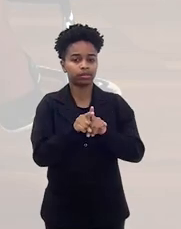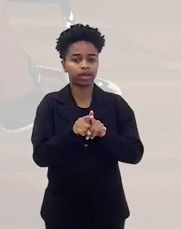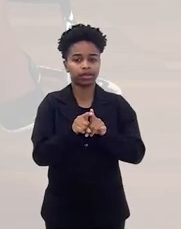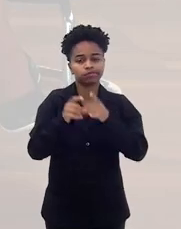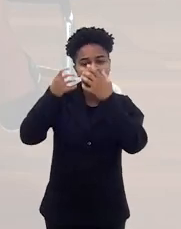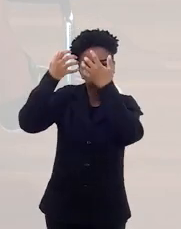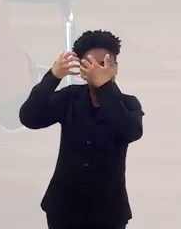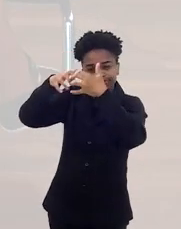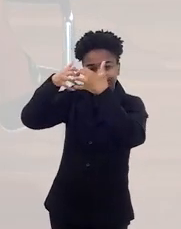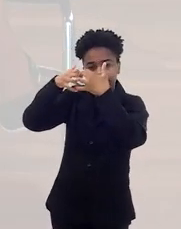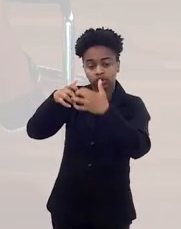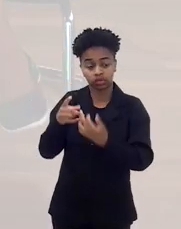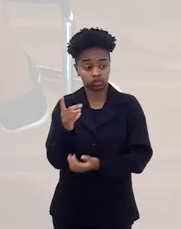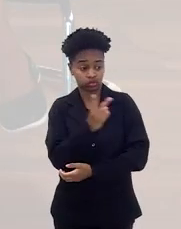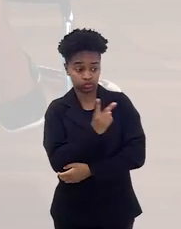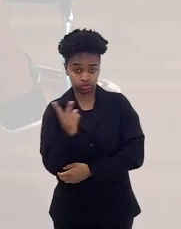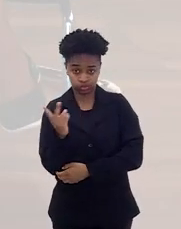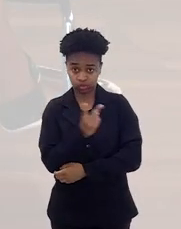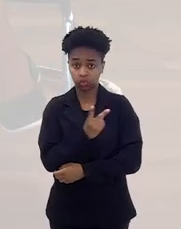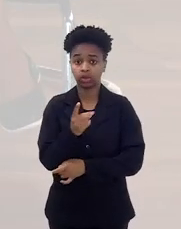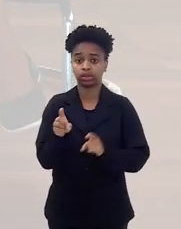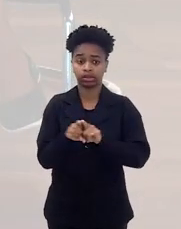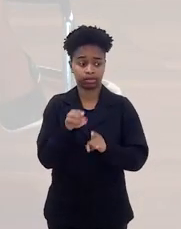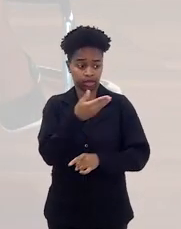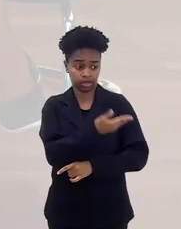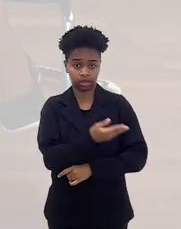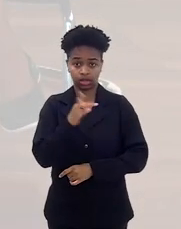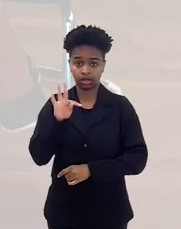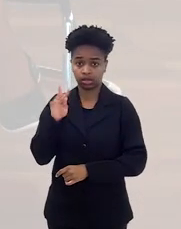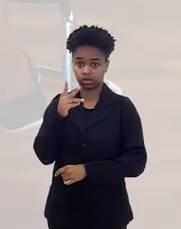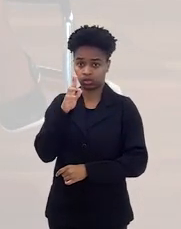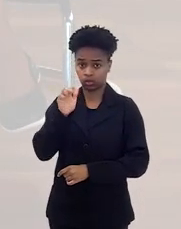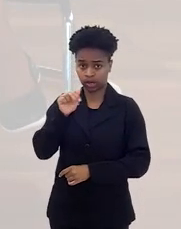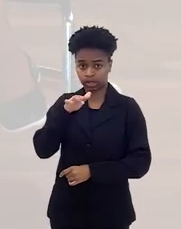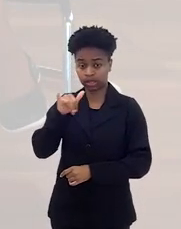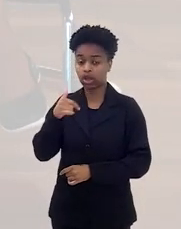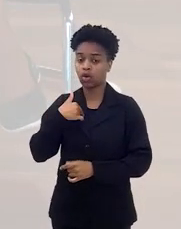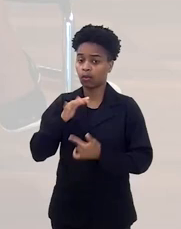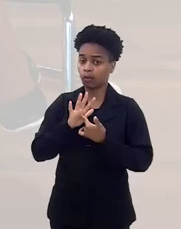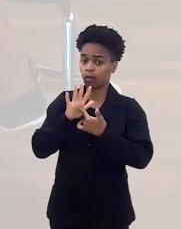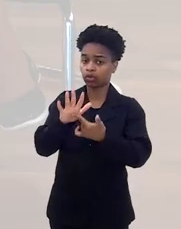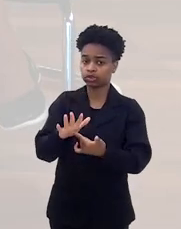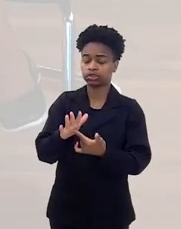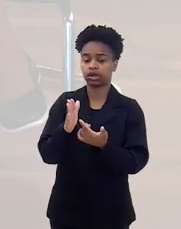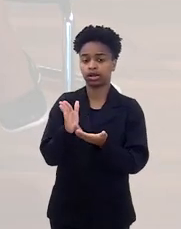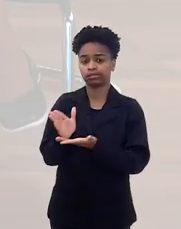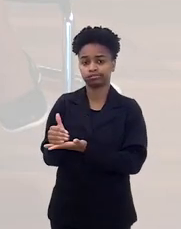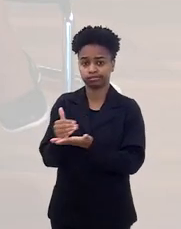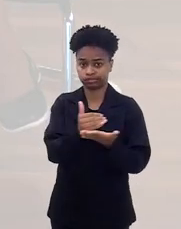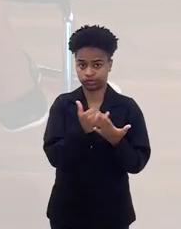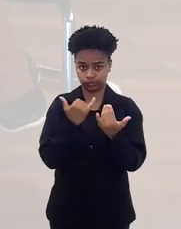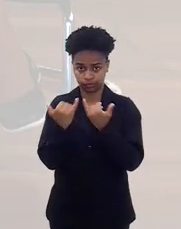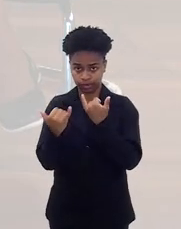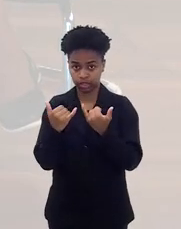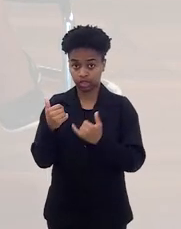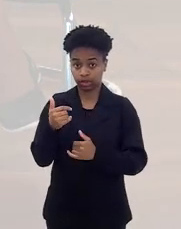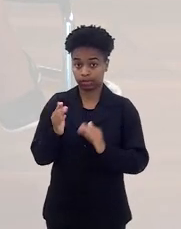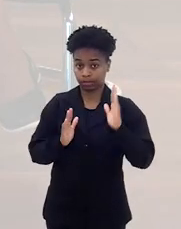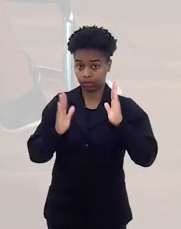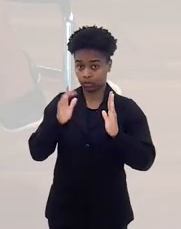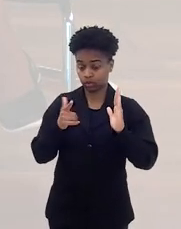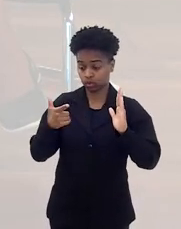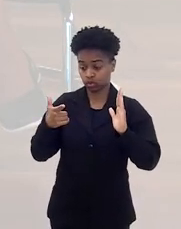reflexão das nossas duas debatedoras, para a doutora Tuani Vargas também, um número, um dado. Nós temos, de